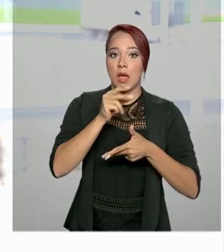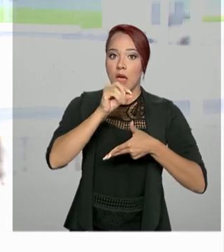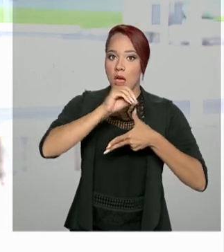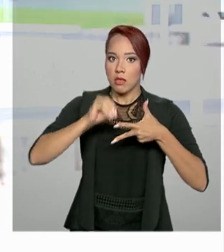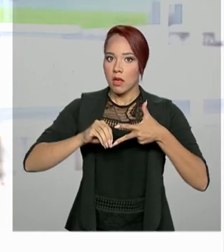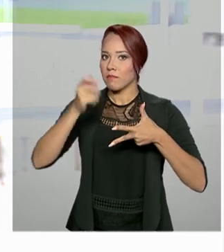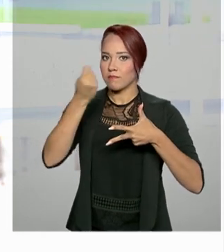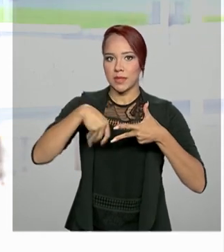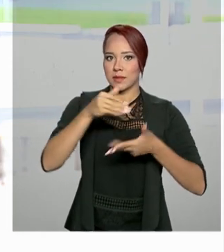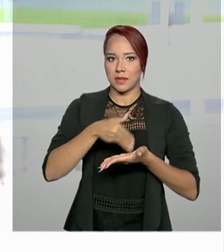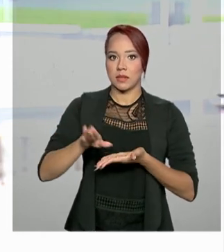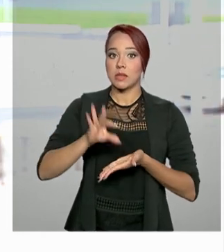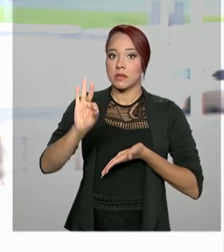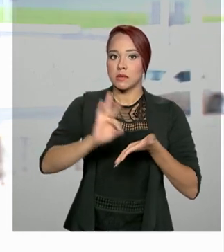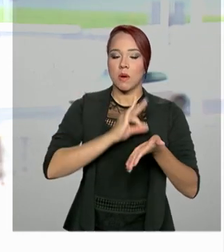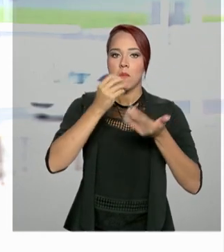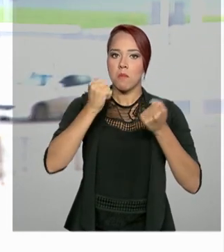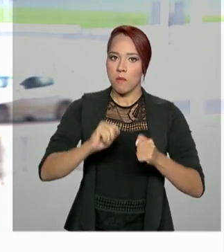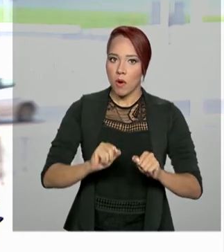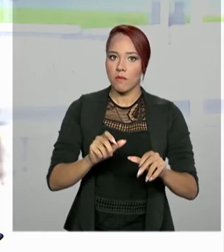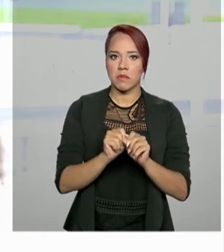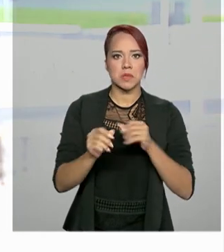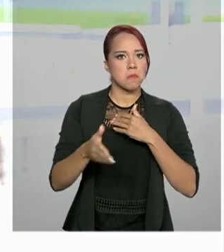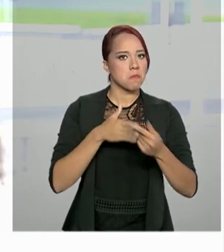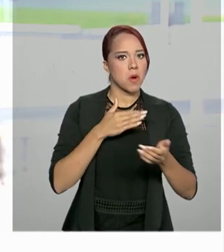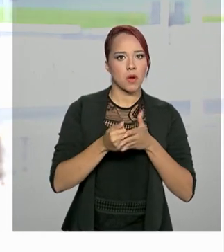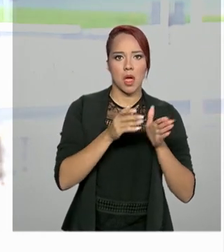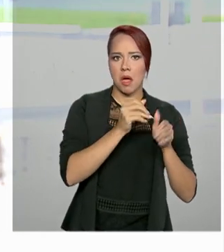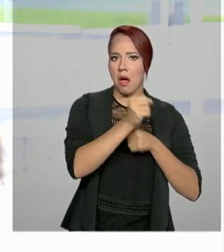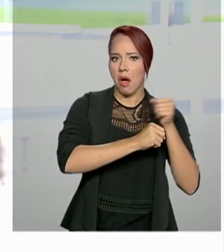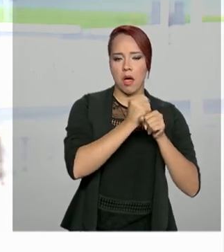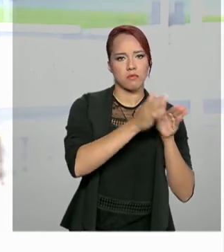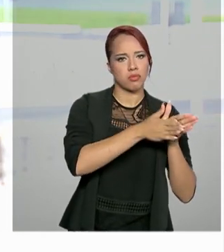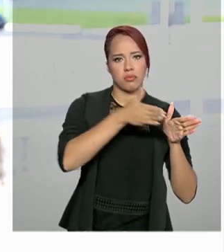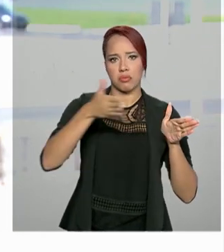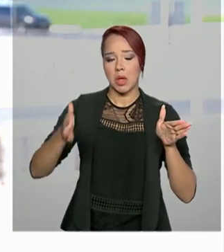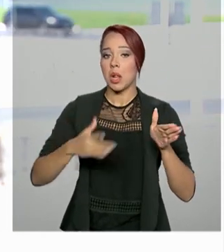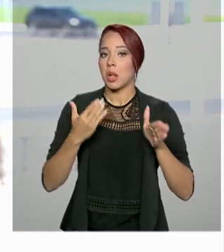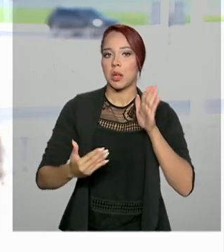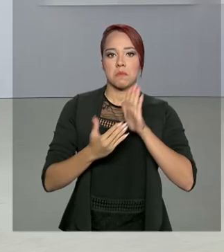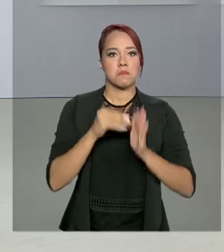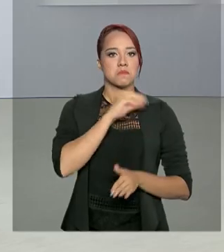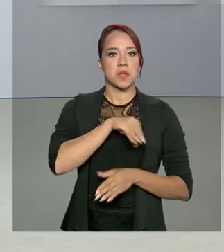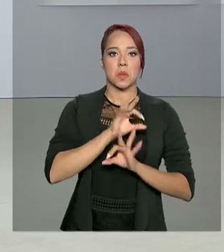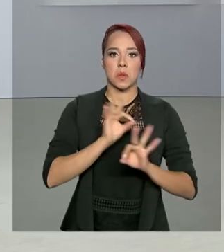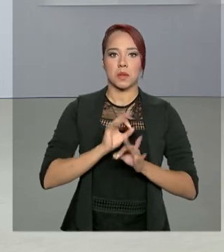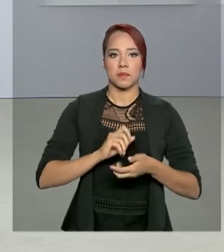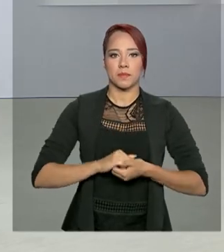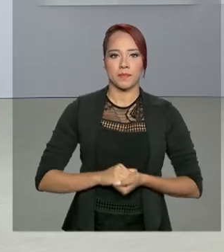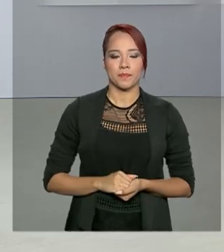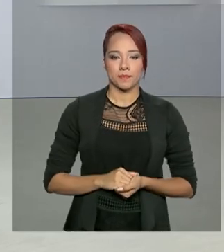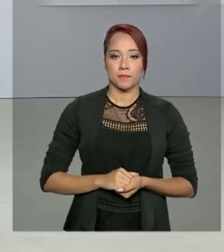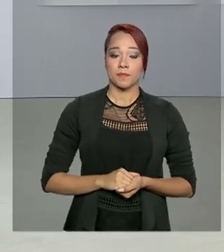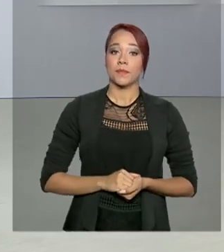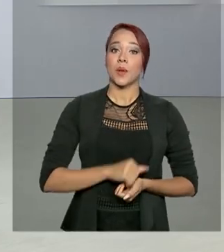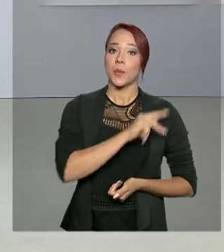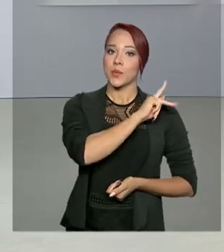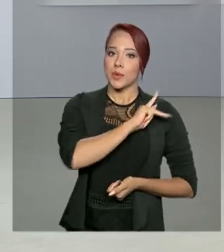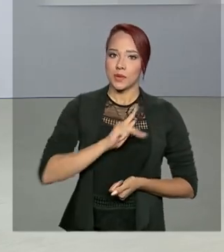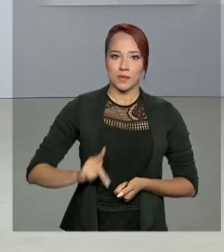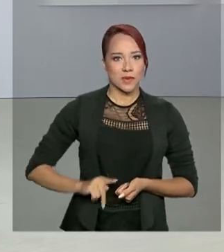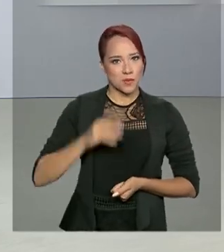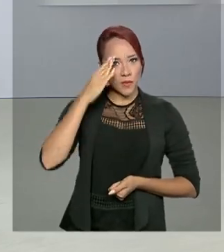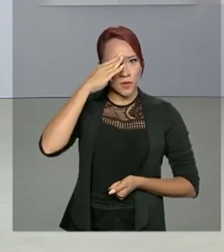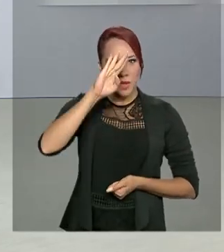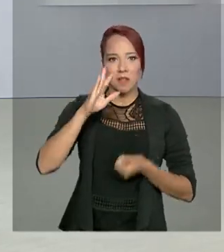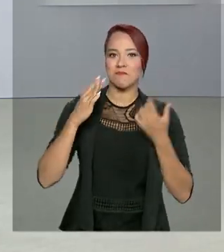Enem e as inscrições poderão ser feitas em qualquer época do ano, sem limitação de renda. E o presidente Jair Bolsonaro